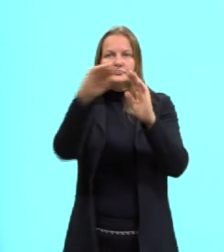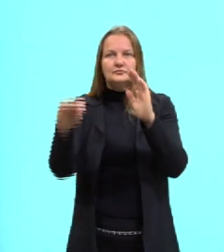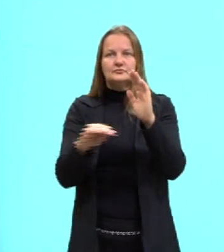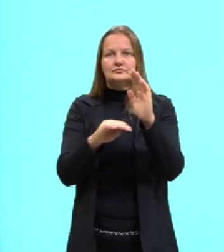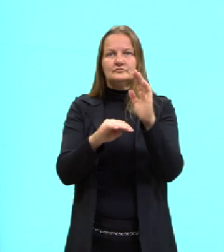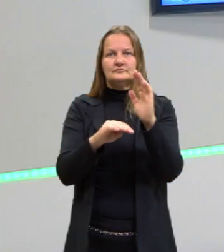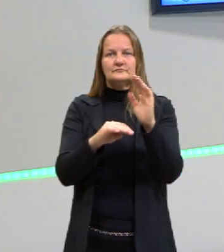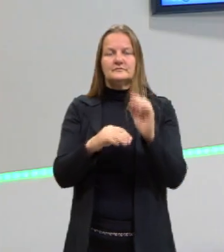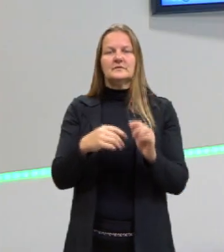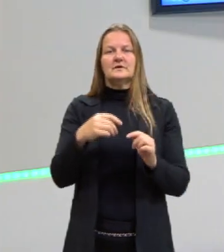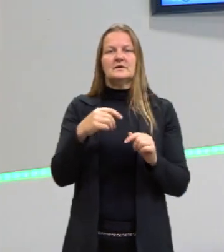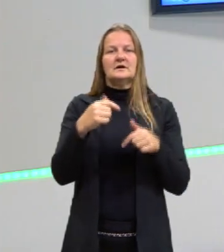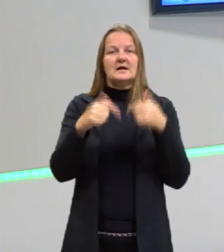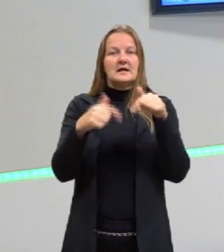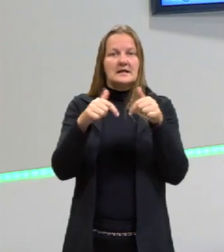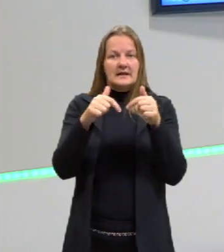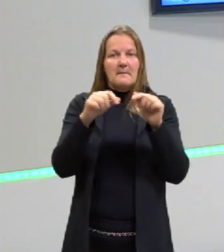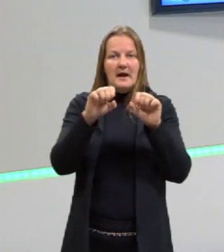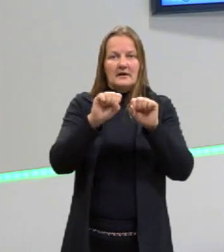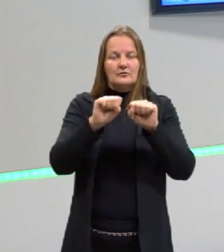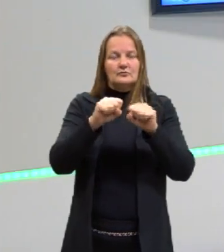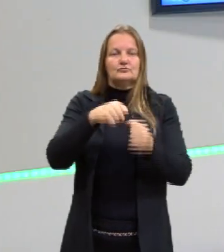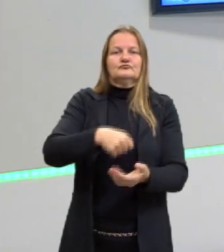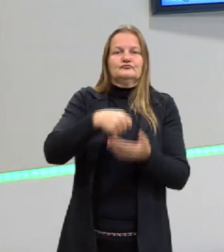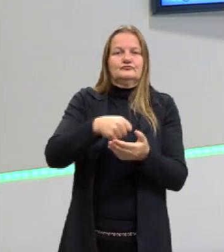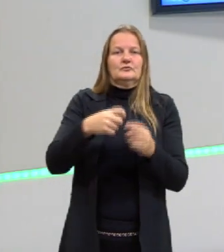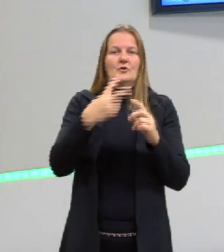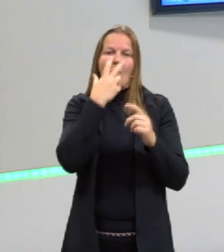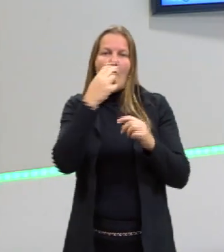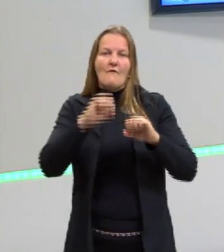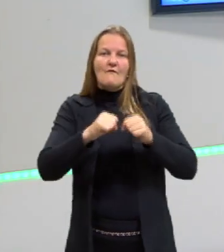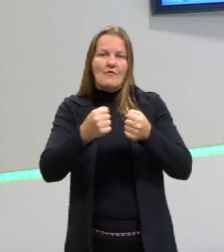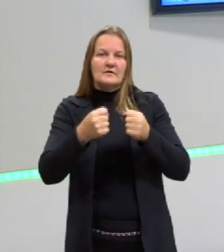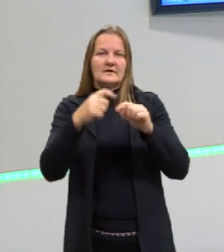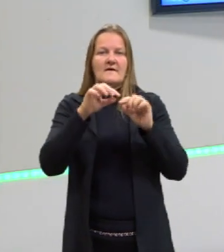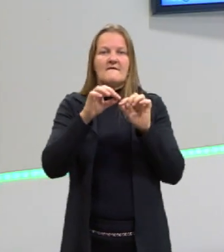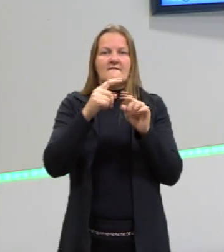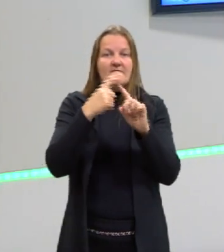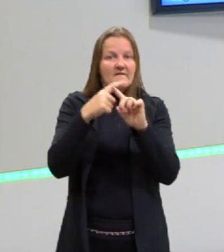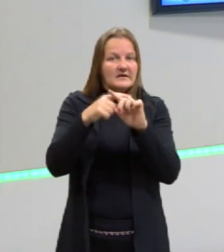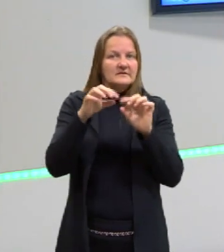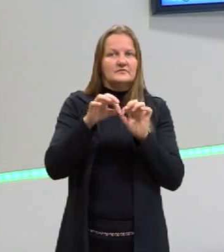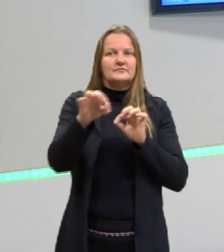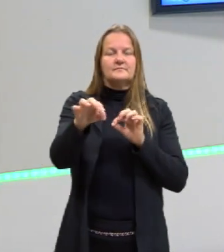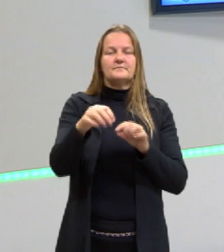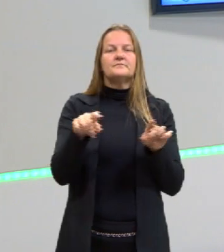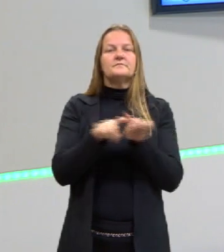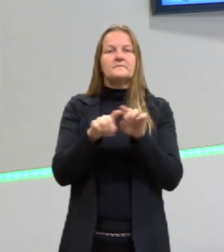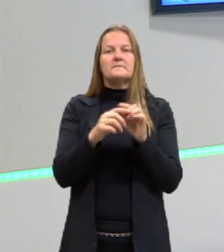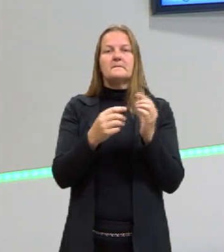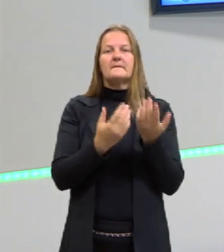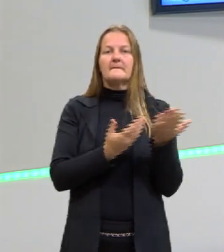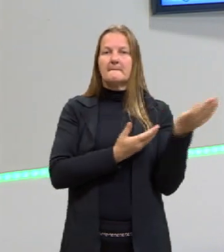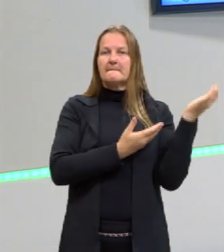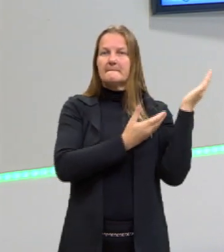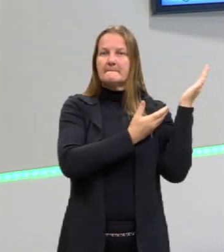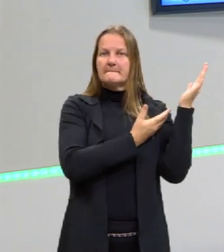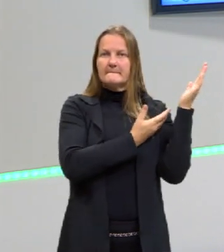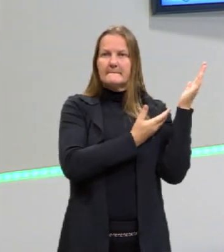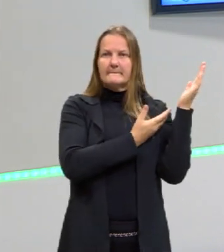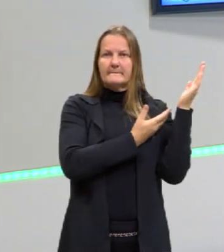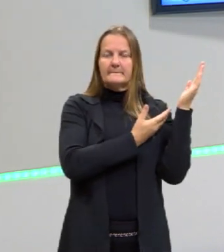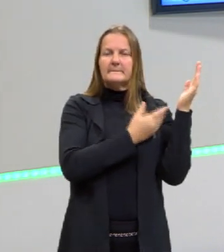Trabalho igual a força multiplicado pela distância. Outra coisa importante sobre trabalho, que apareceu lá no início da nossa aula.